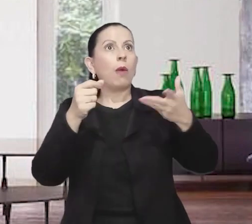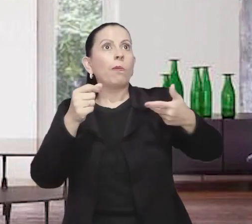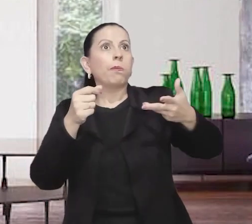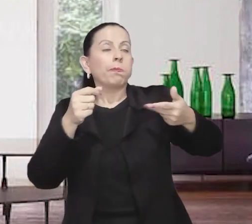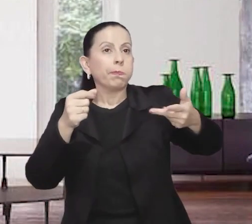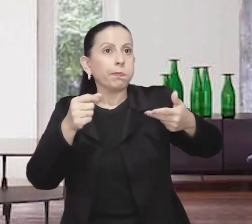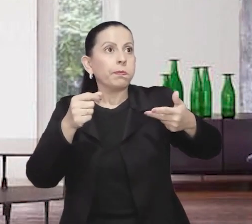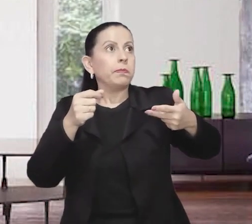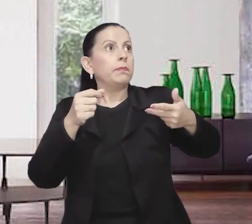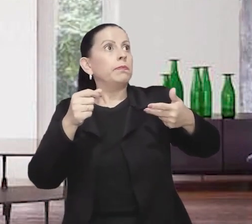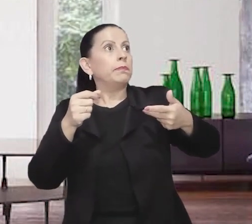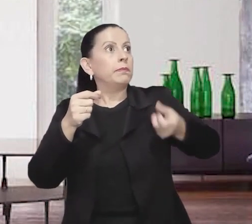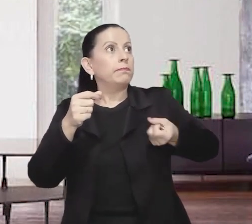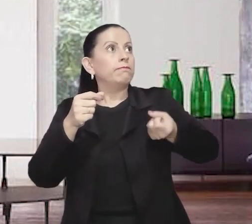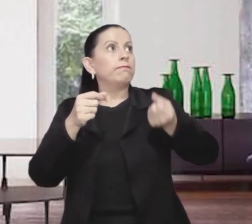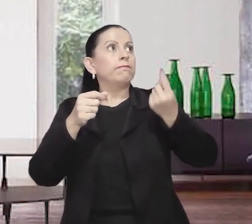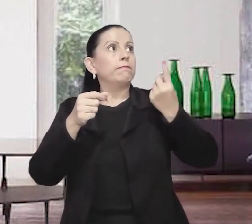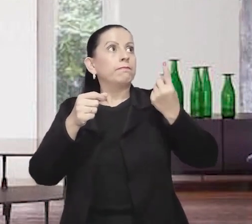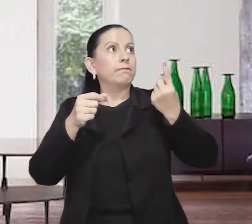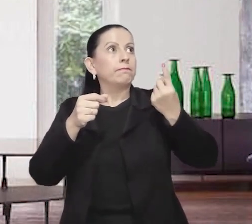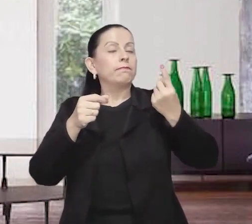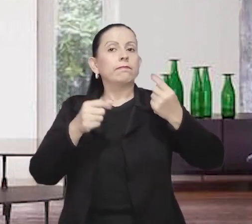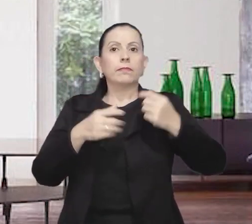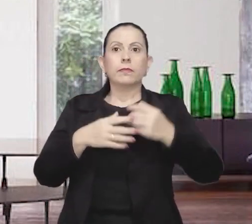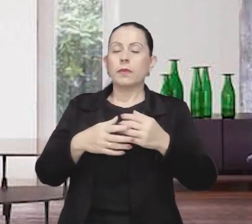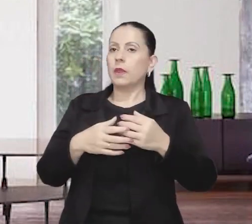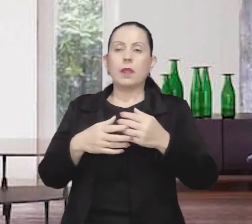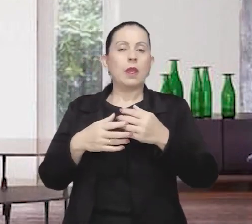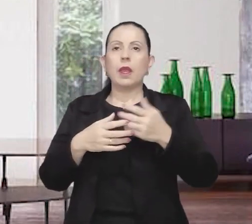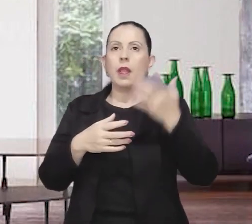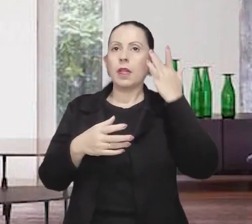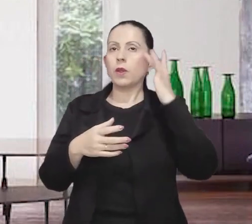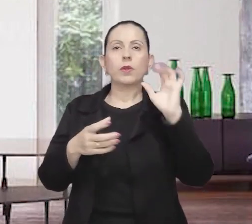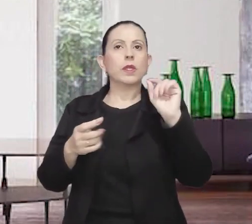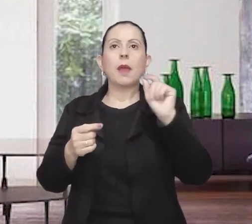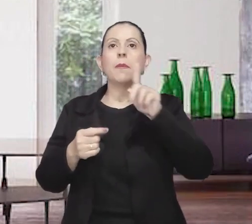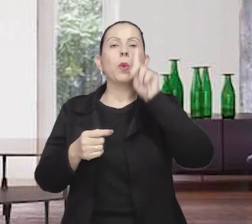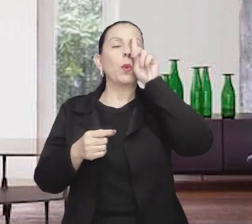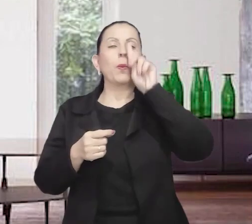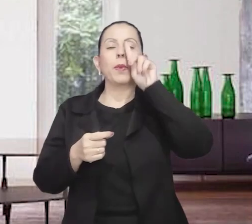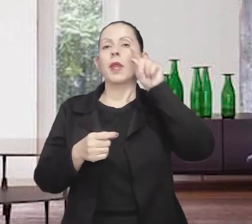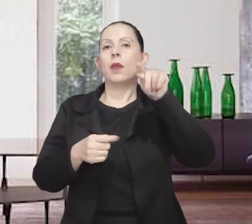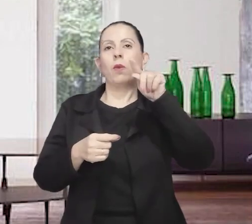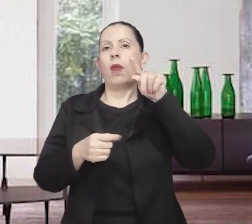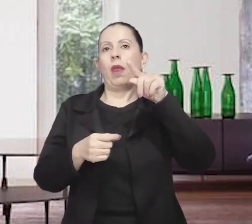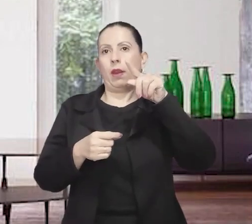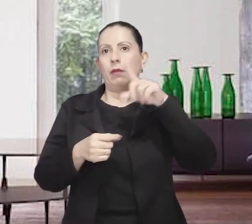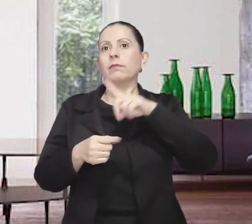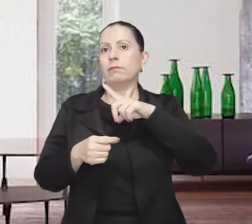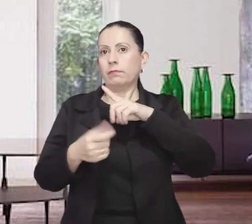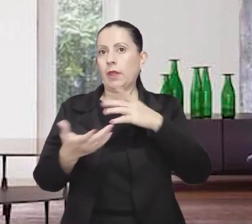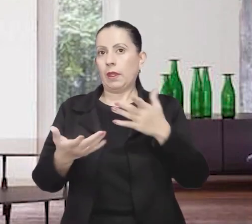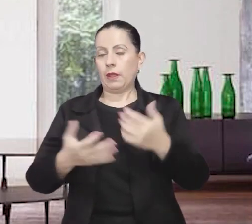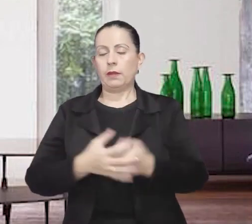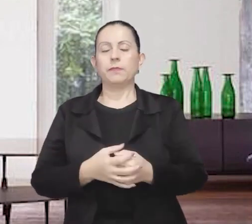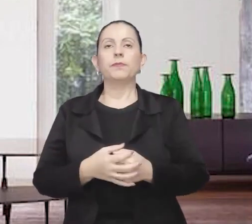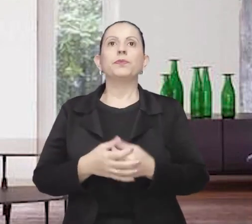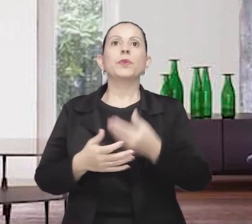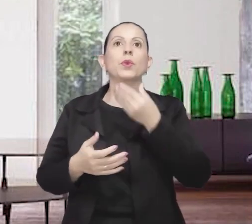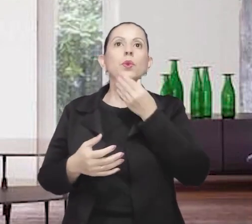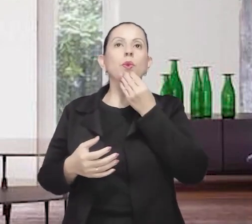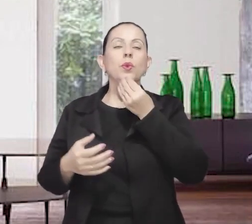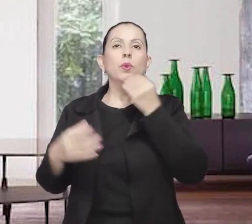tenta tocá-la. Ao levantar-se, ela olha intrigada para o carro que avança velozmente de lado em sua